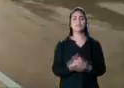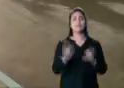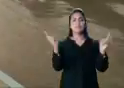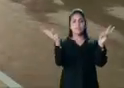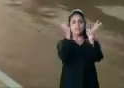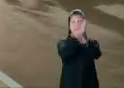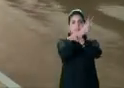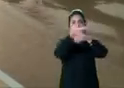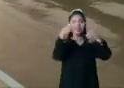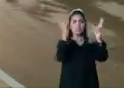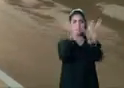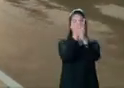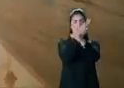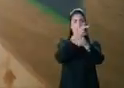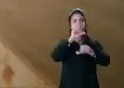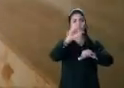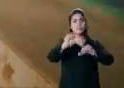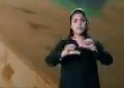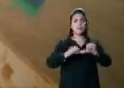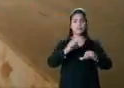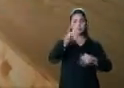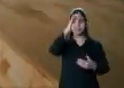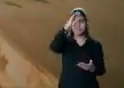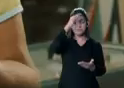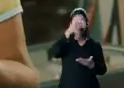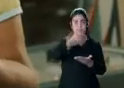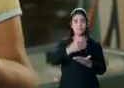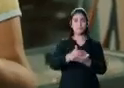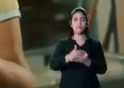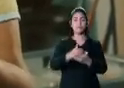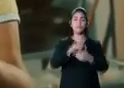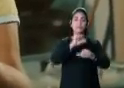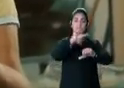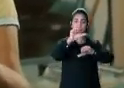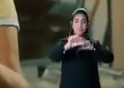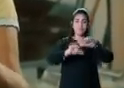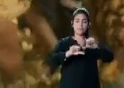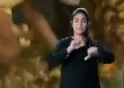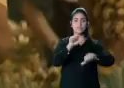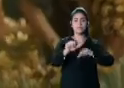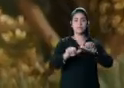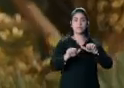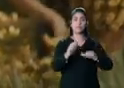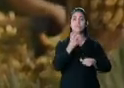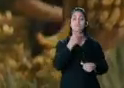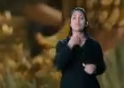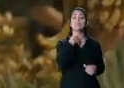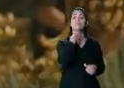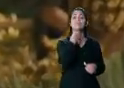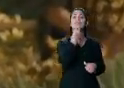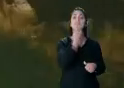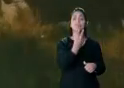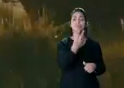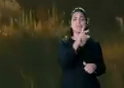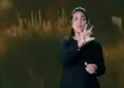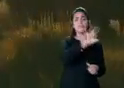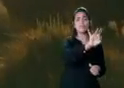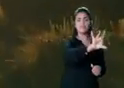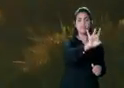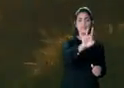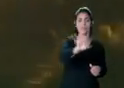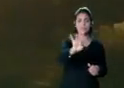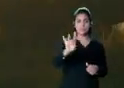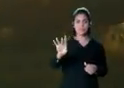Eu sou o vento da mudança e a confiança pra mudar. Sou a